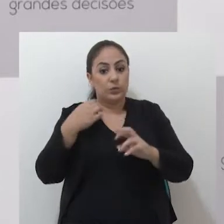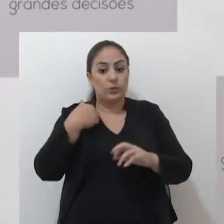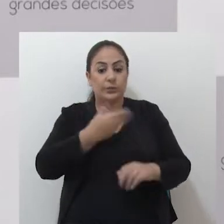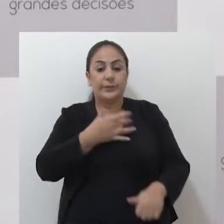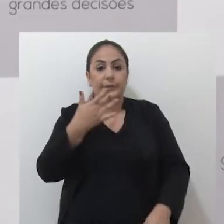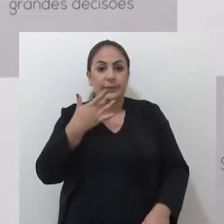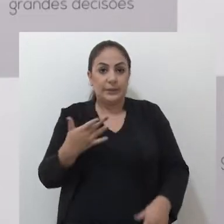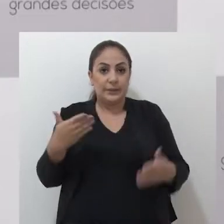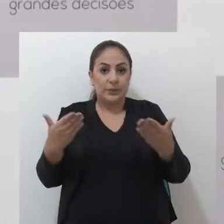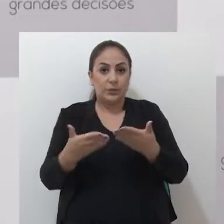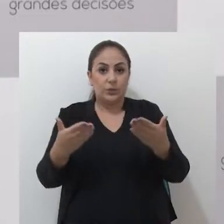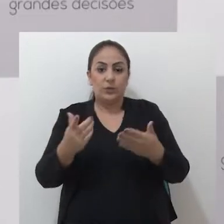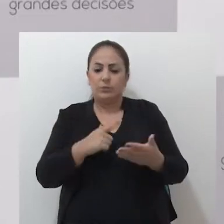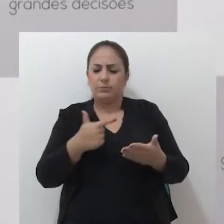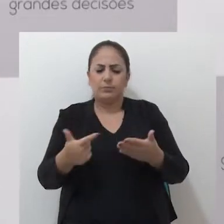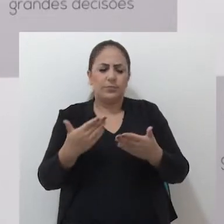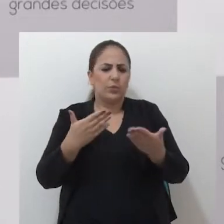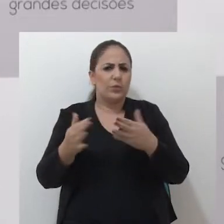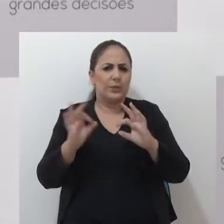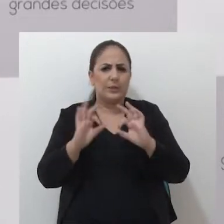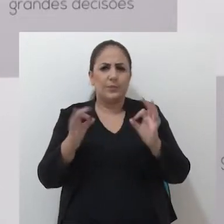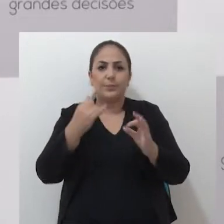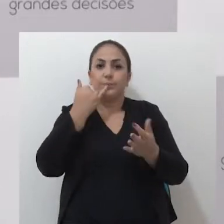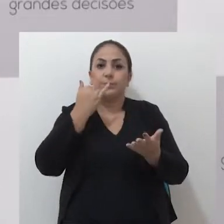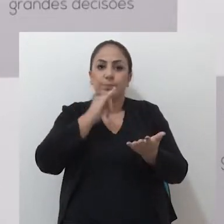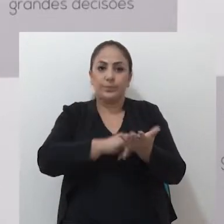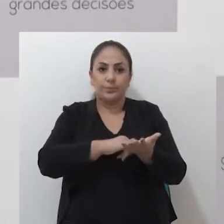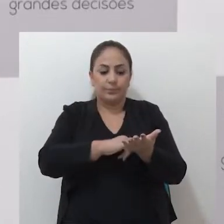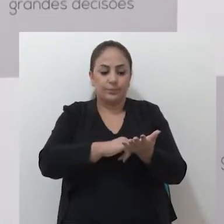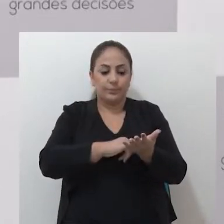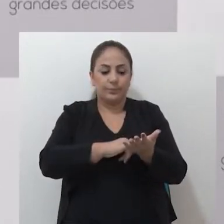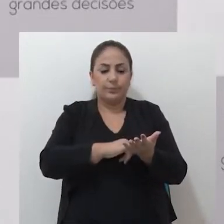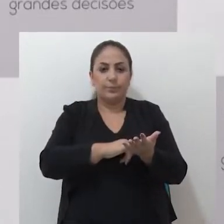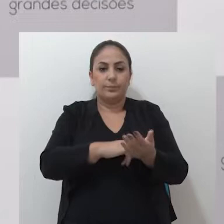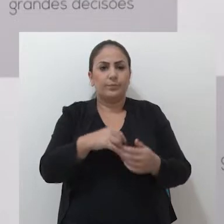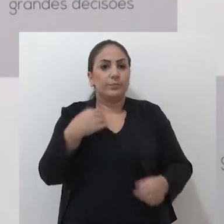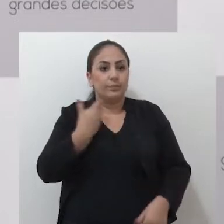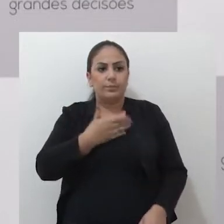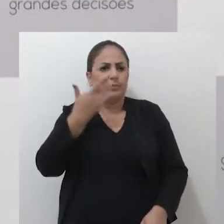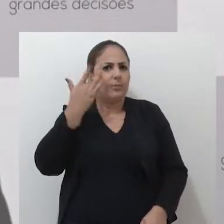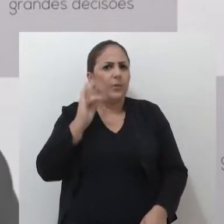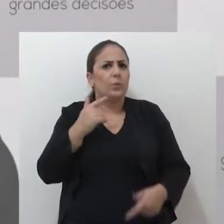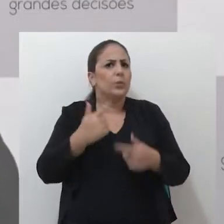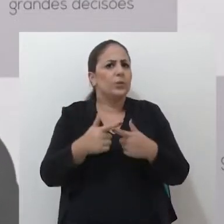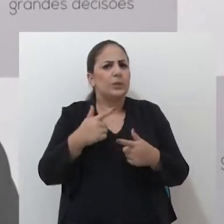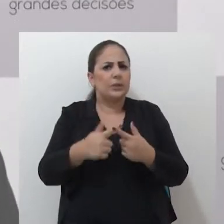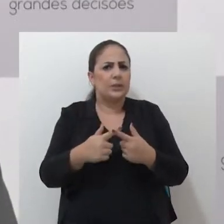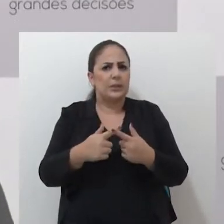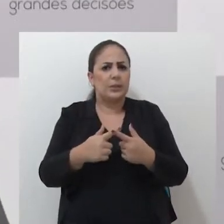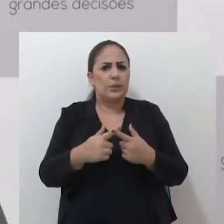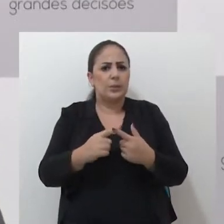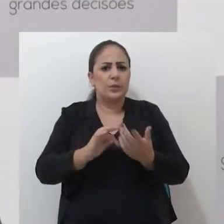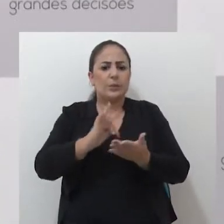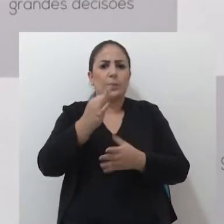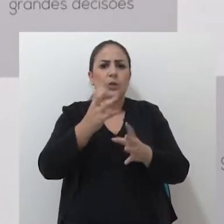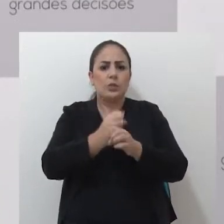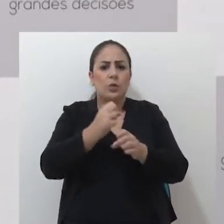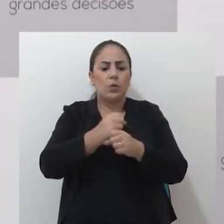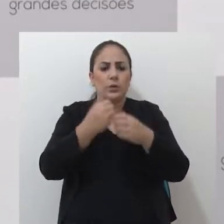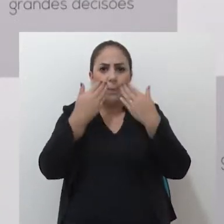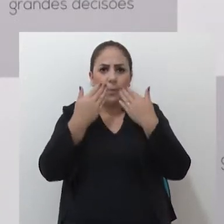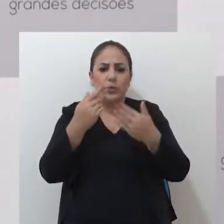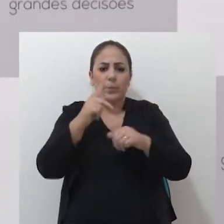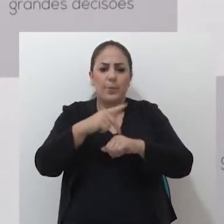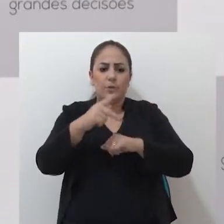abordamos na tarde de hoje é, sem dúvida nenhuma, o IPTU. Nós não entendemos por que o Tribunal de Contas apontou